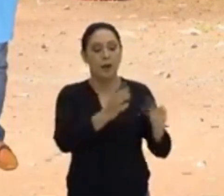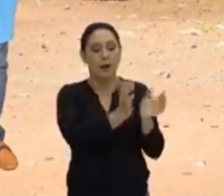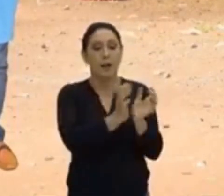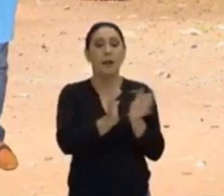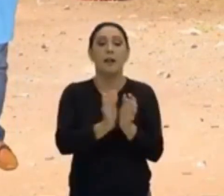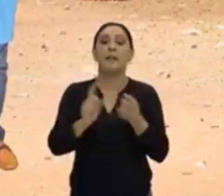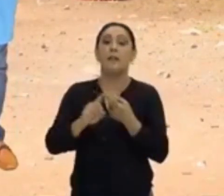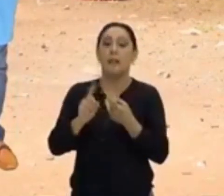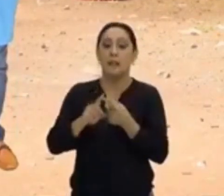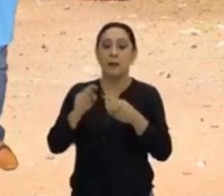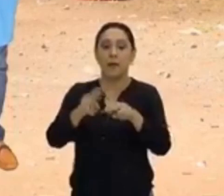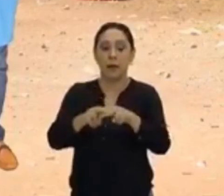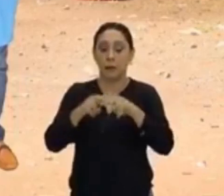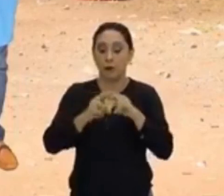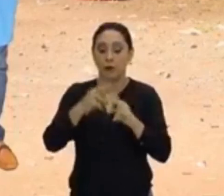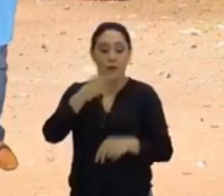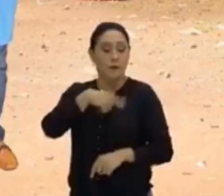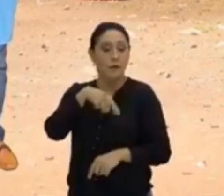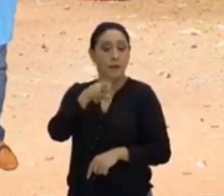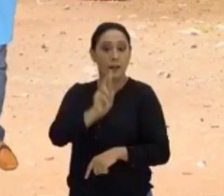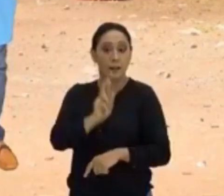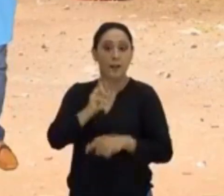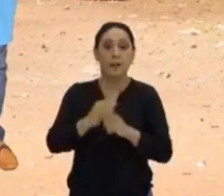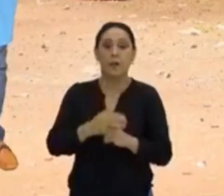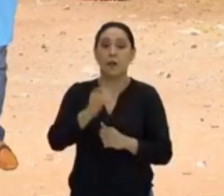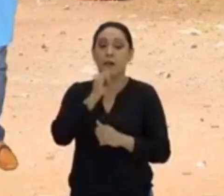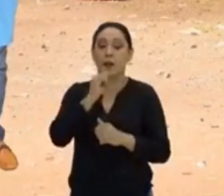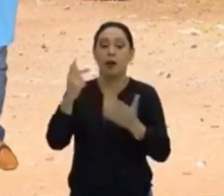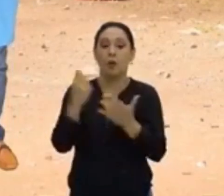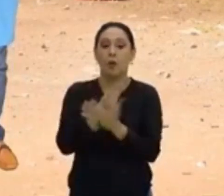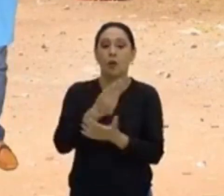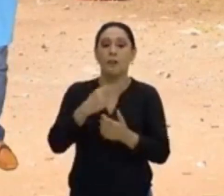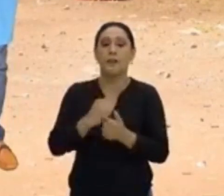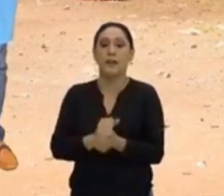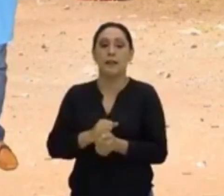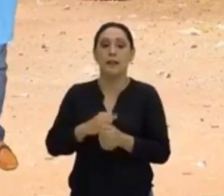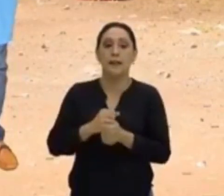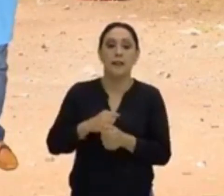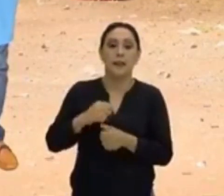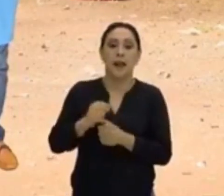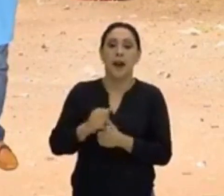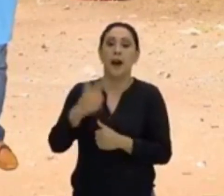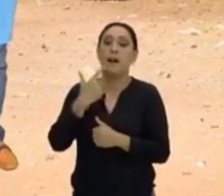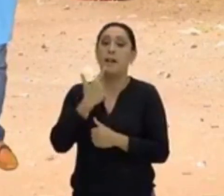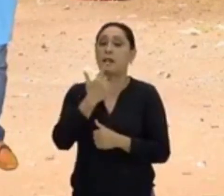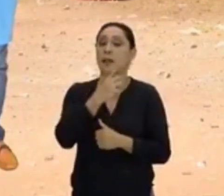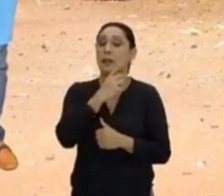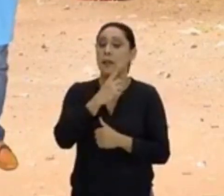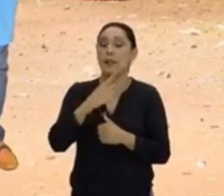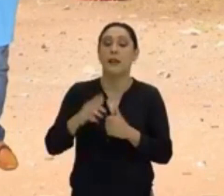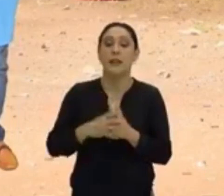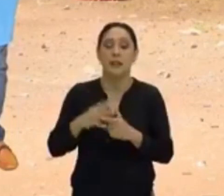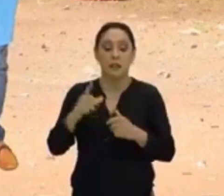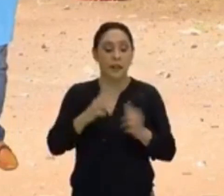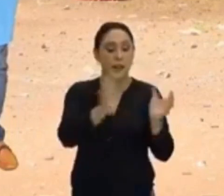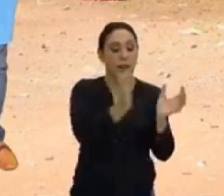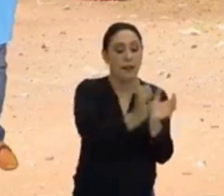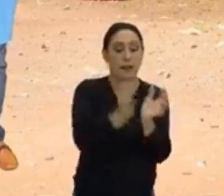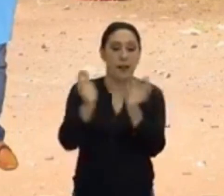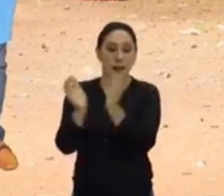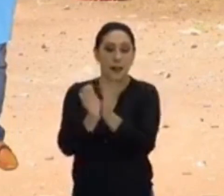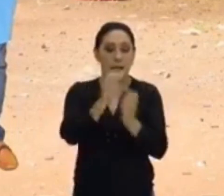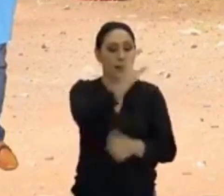motivações religiosas, como o que ocorre na Irlanda. Lá você tem de um lado católicos e